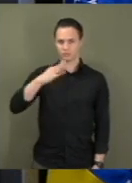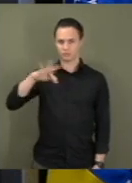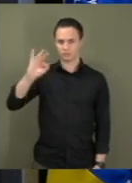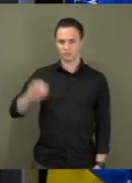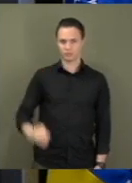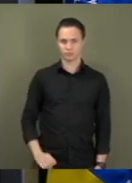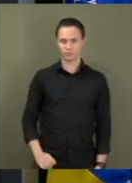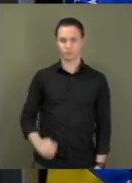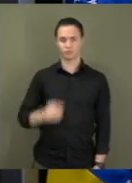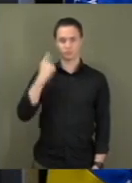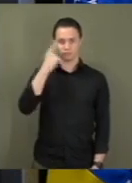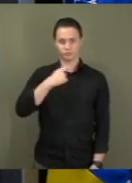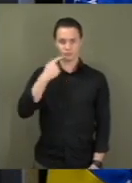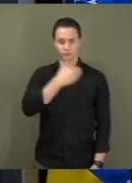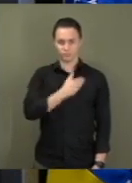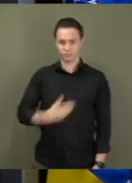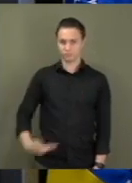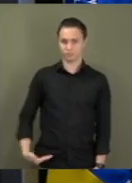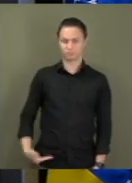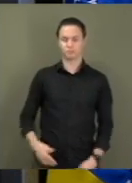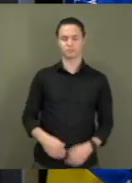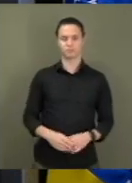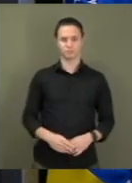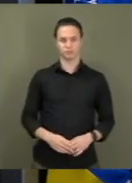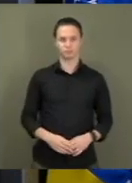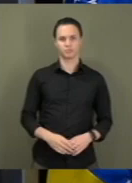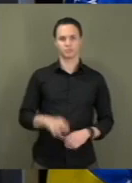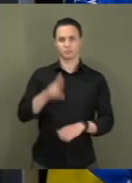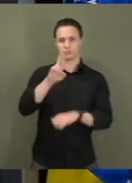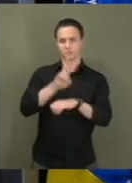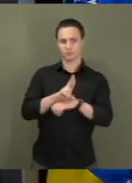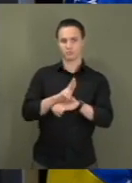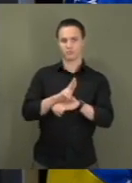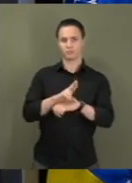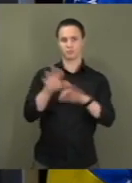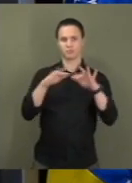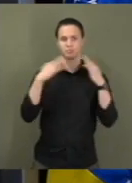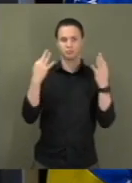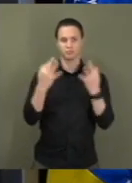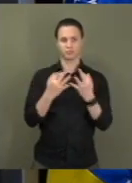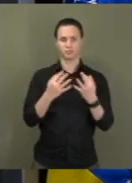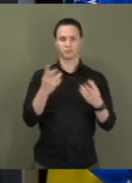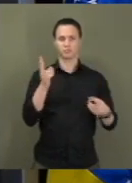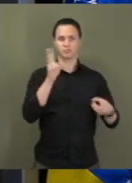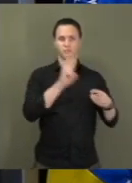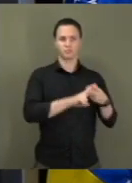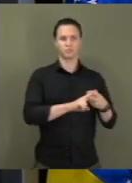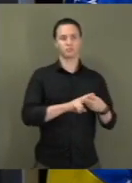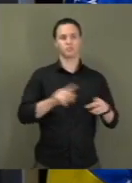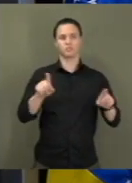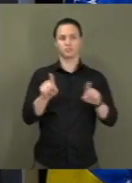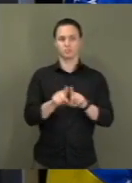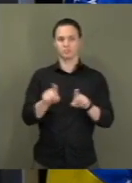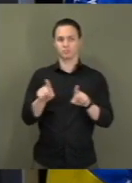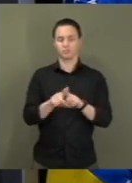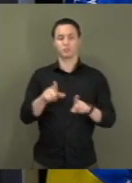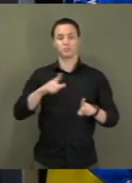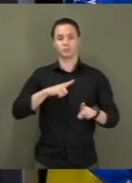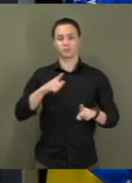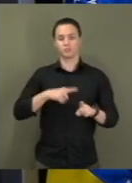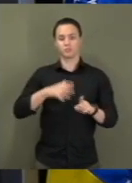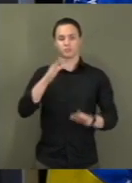defensorias públicas da União e do DF, representante das famílias dos presos, além de ilustres